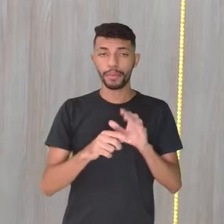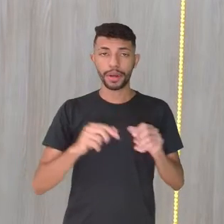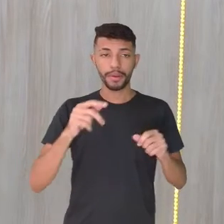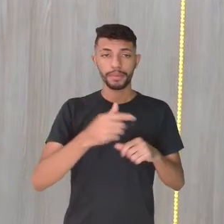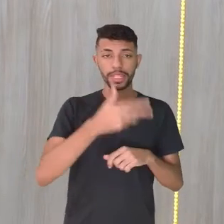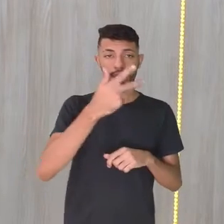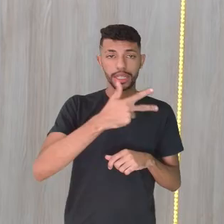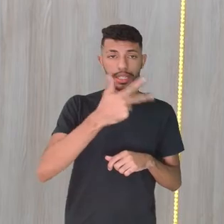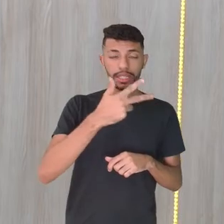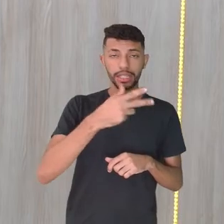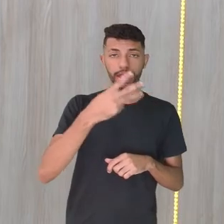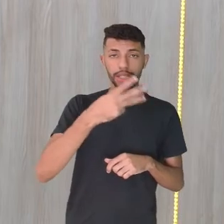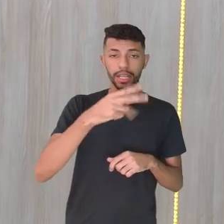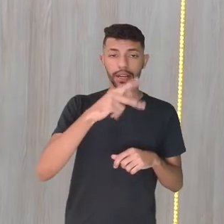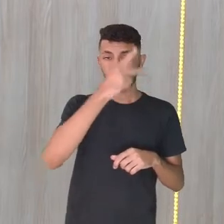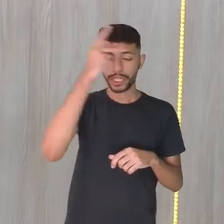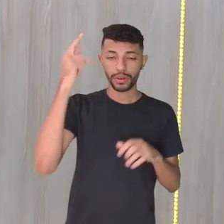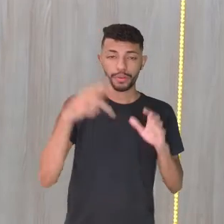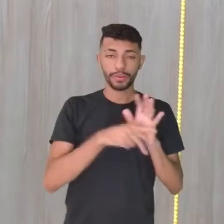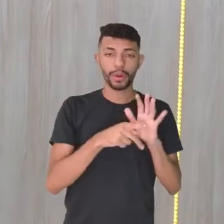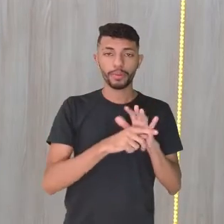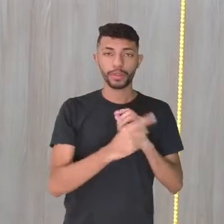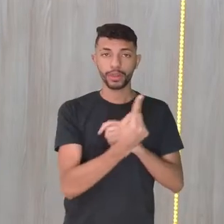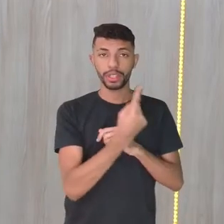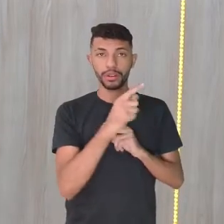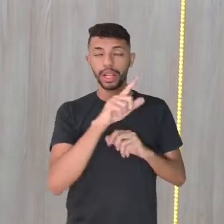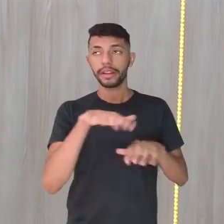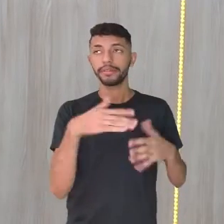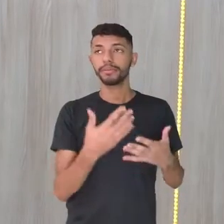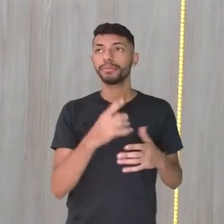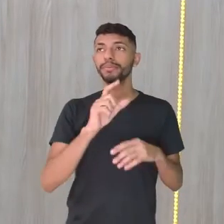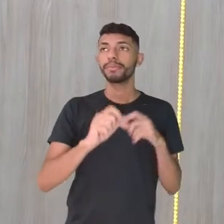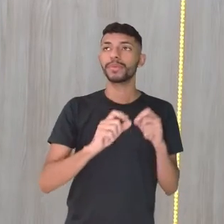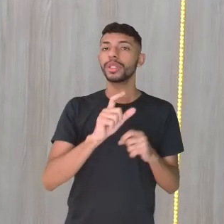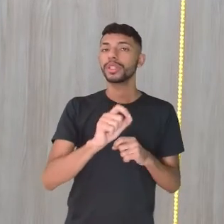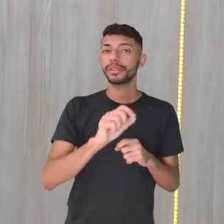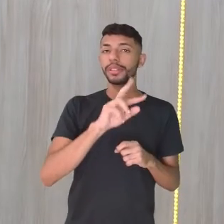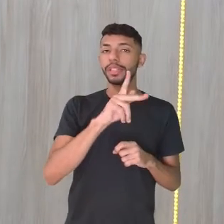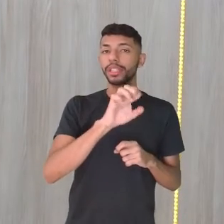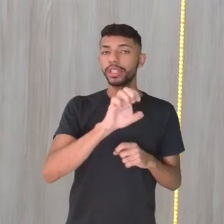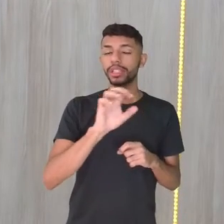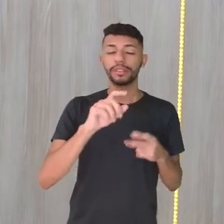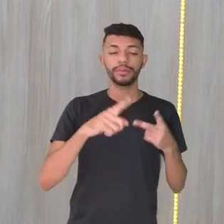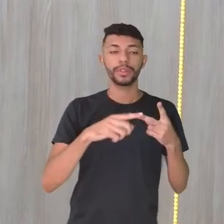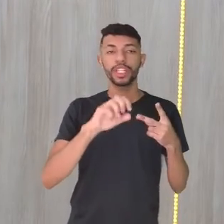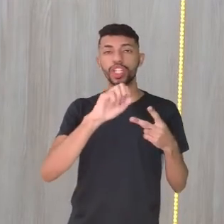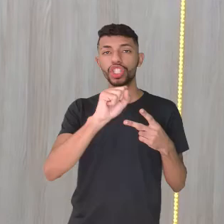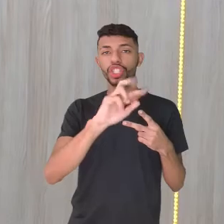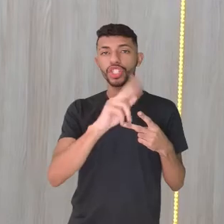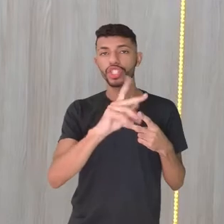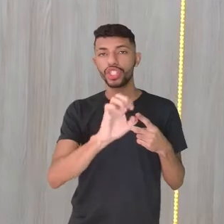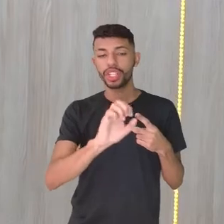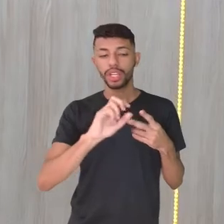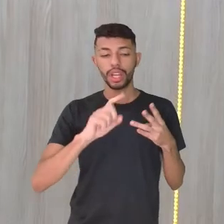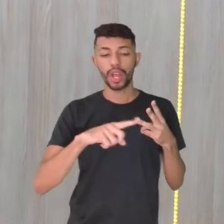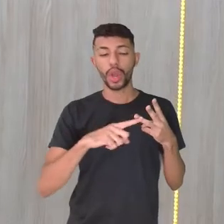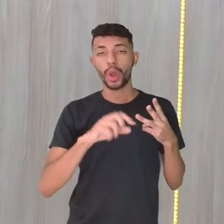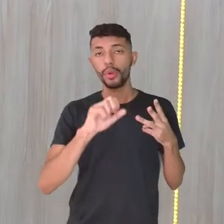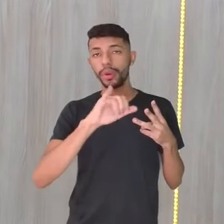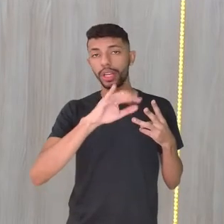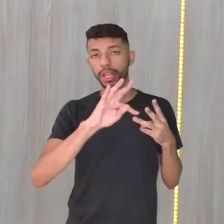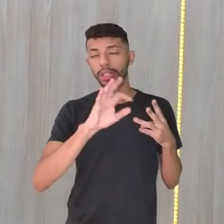it, o verbo na afirmativa ganha um S. Então, como estamos falando do celular, então é equivalente a ele.